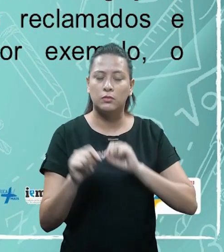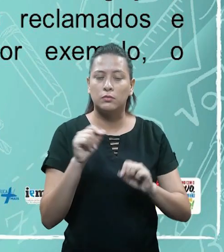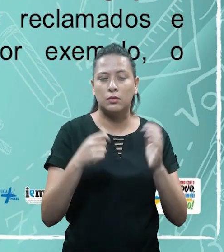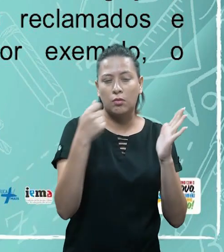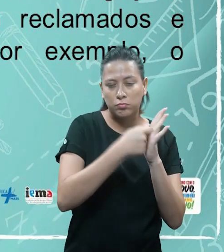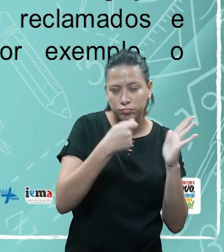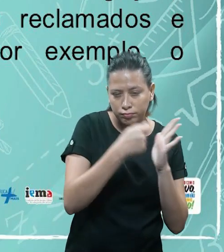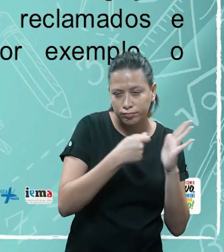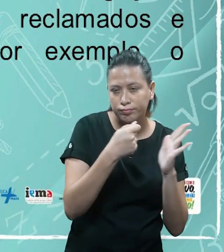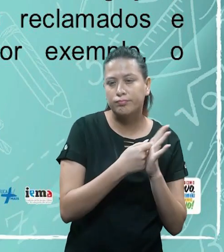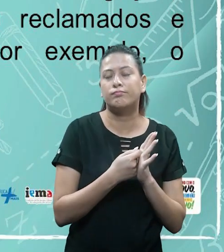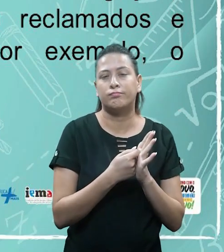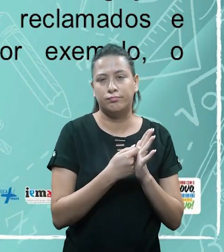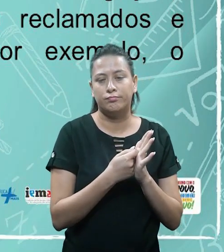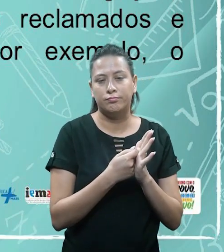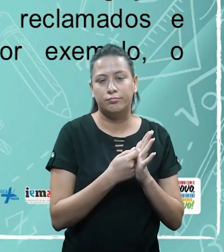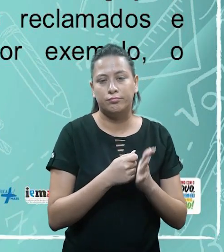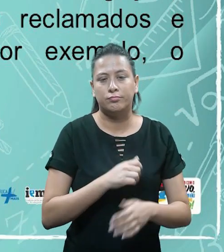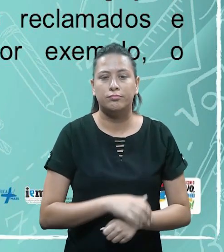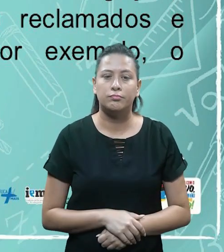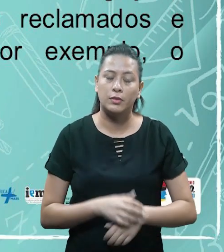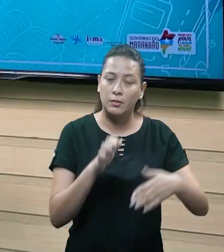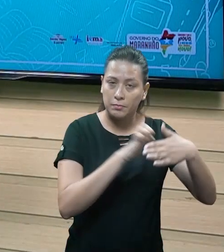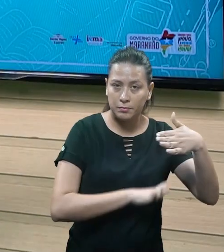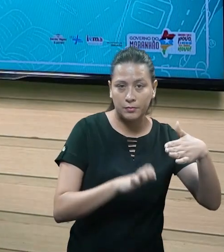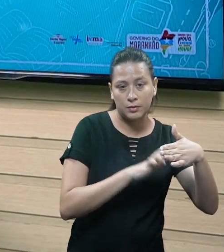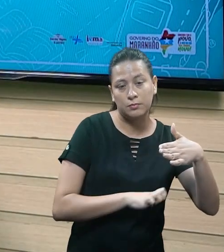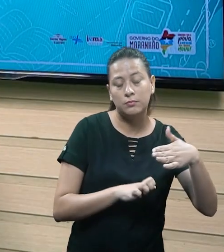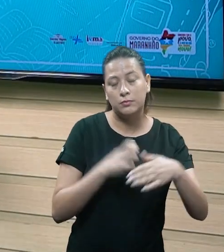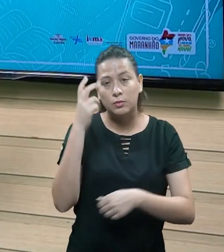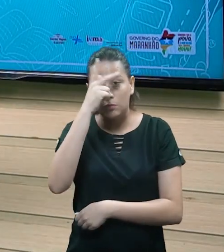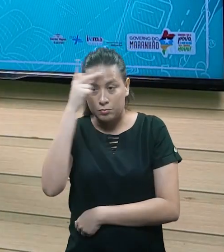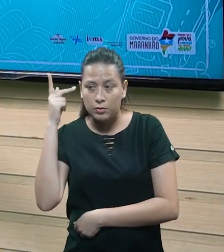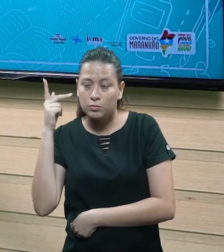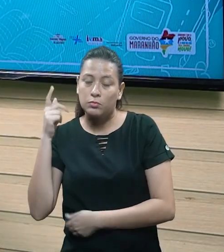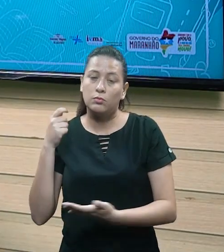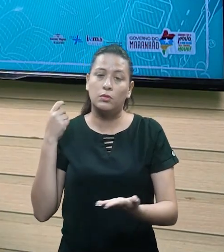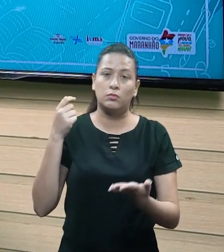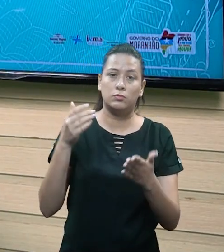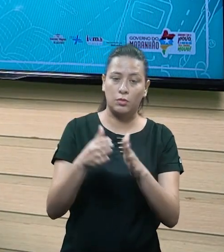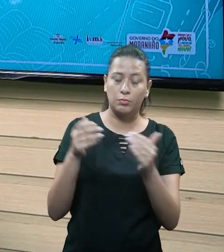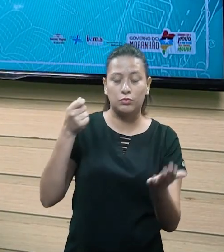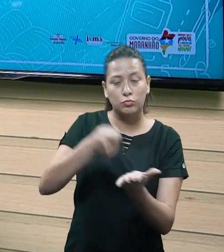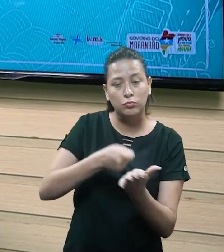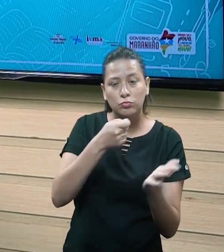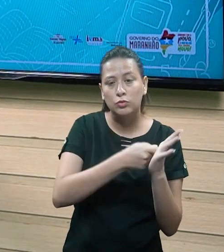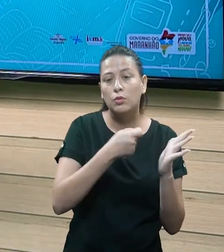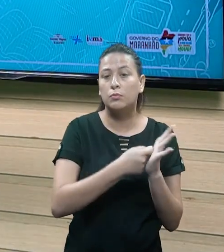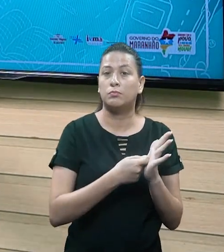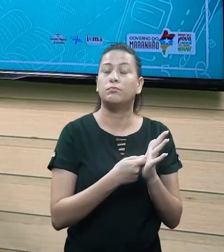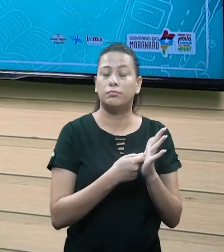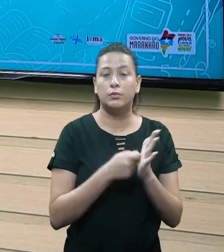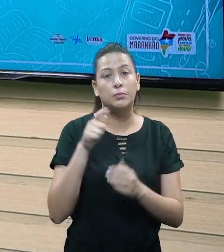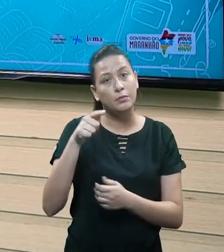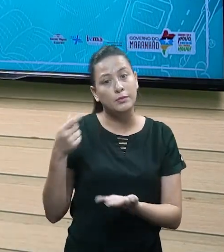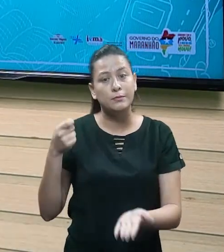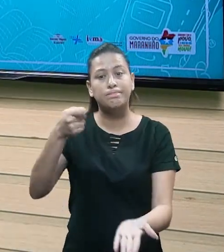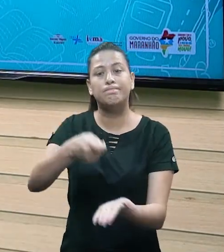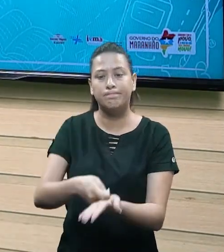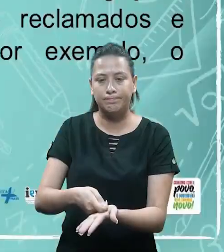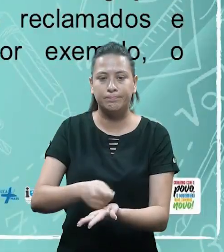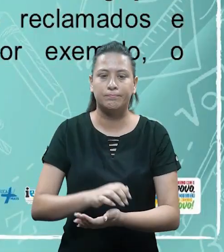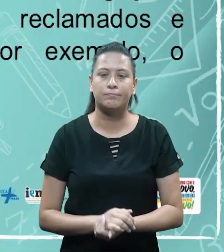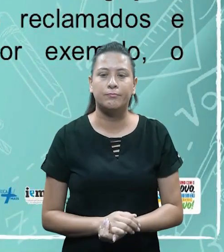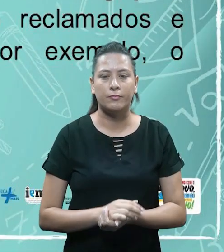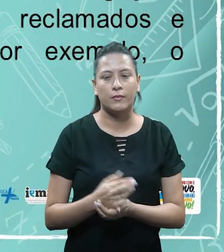obrigações exigíveis. Por quê? Porque a empresa, a pessoa que você que está cobrando, ela está exigindo que você paga aquilo,